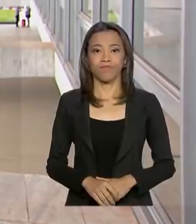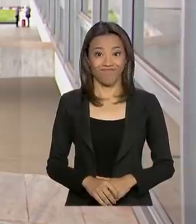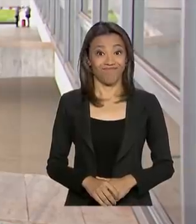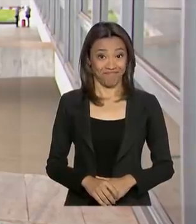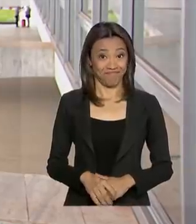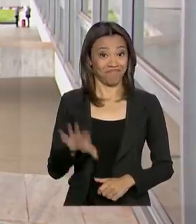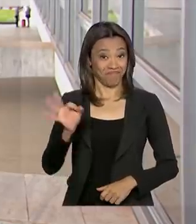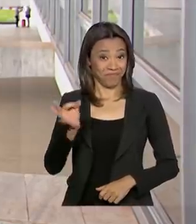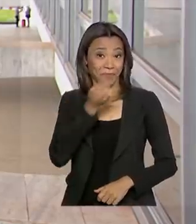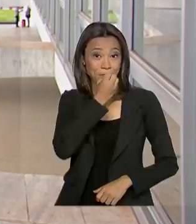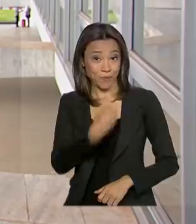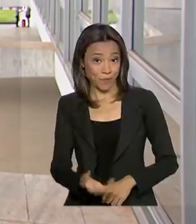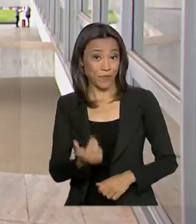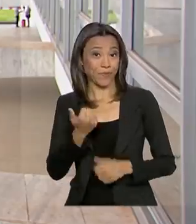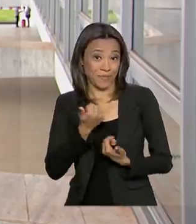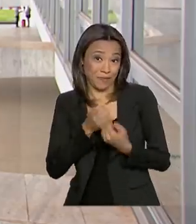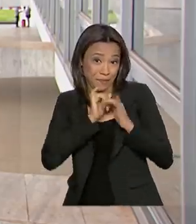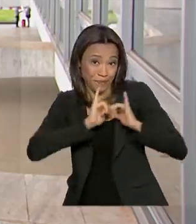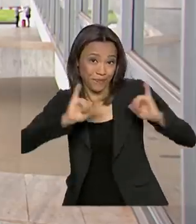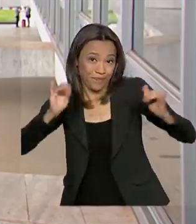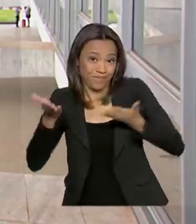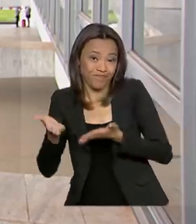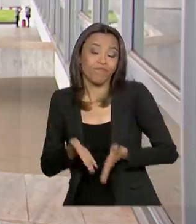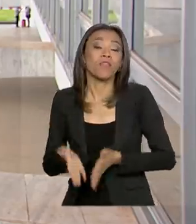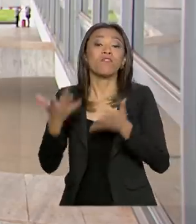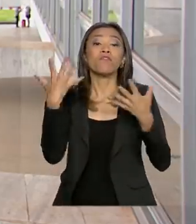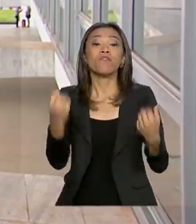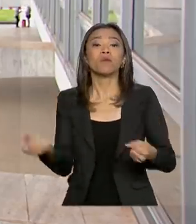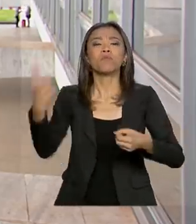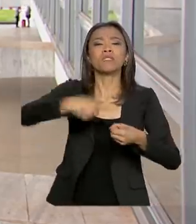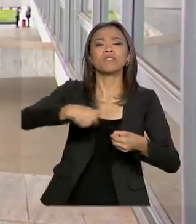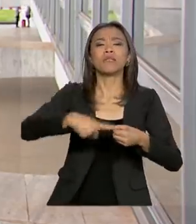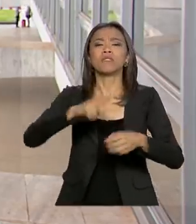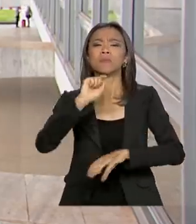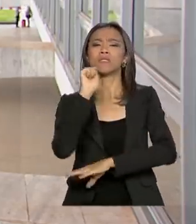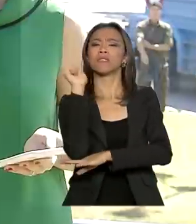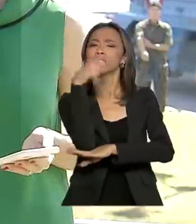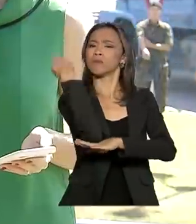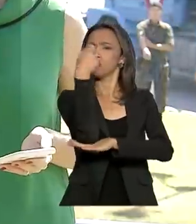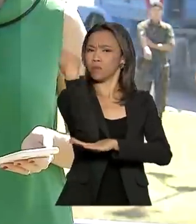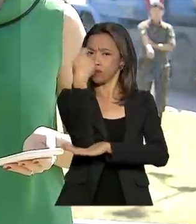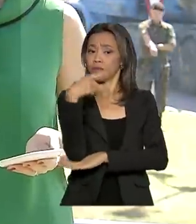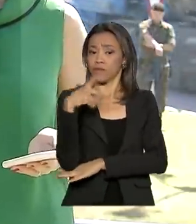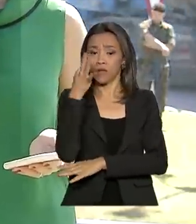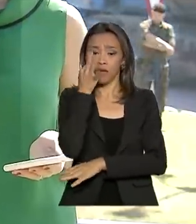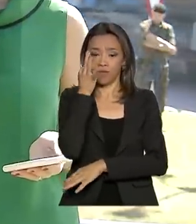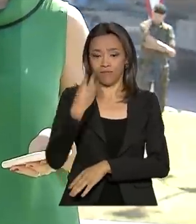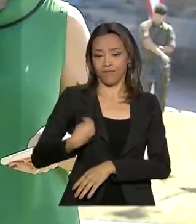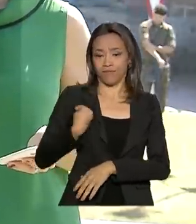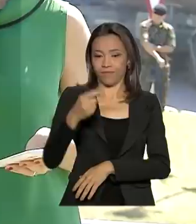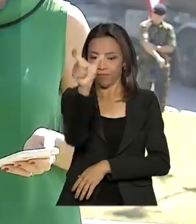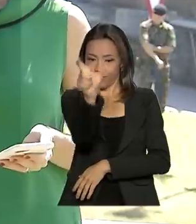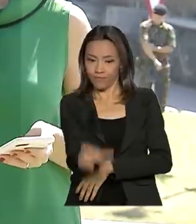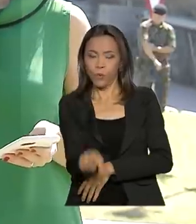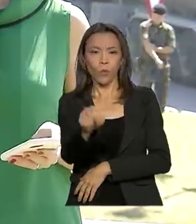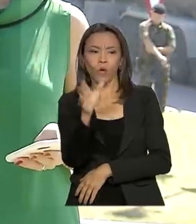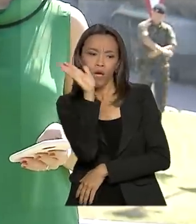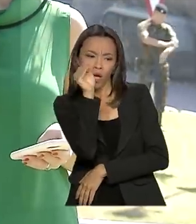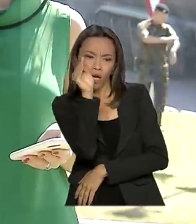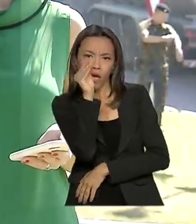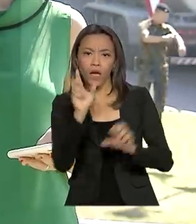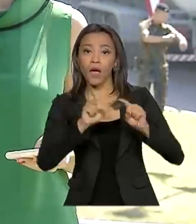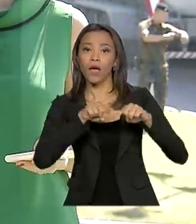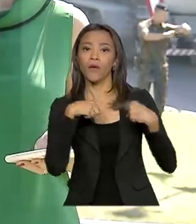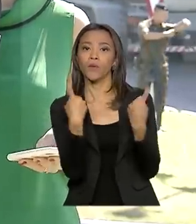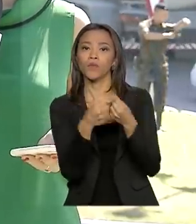Realmente são boas notícias, né? E nós vamos agora ao Rio Grande do Sul, onde está a repórter Daniele Popov, que acompanha a reunião da cúpula do